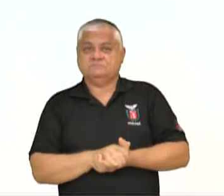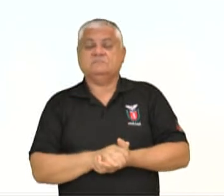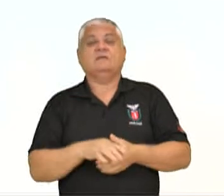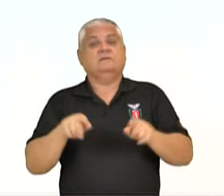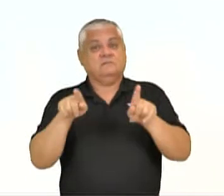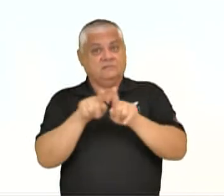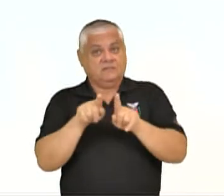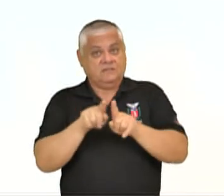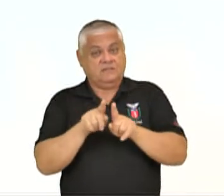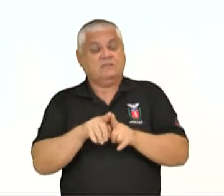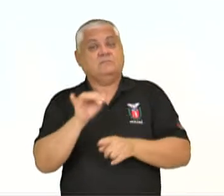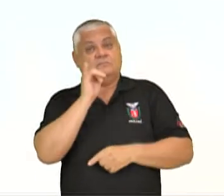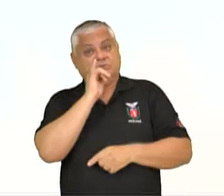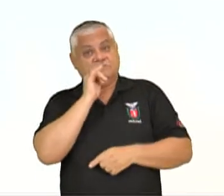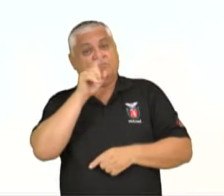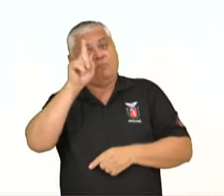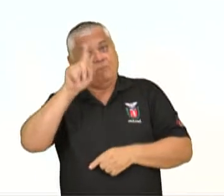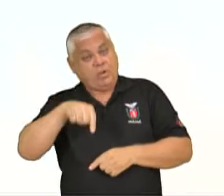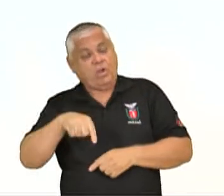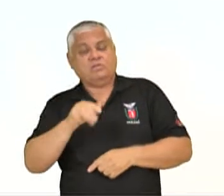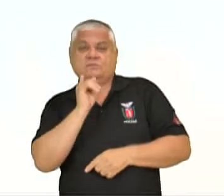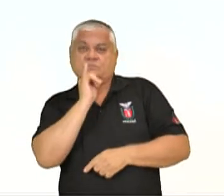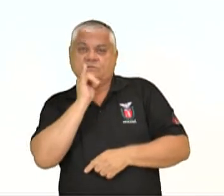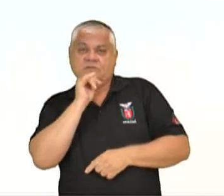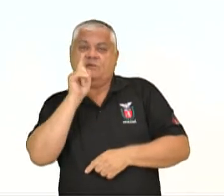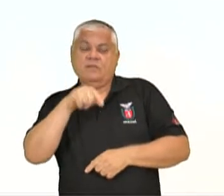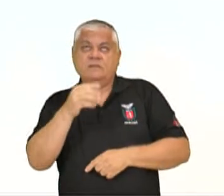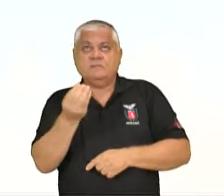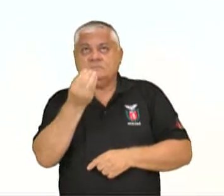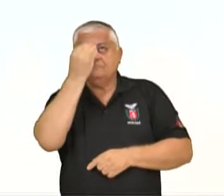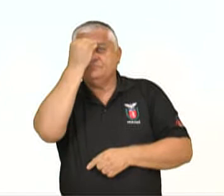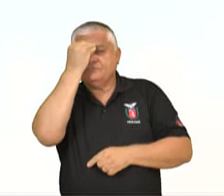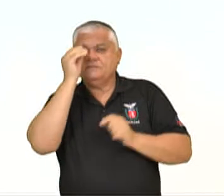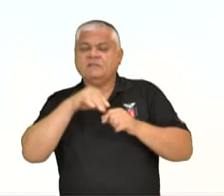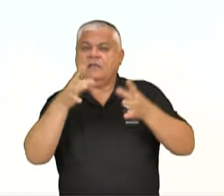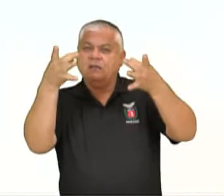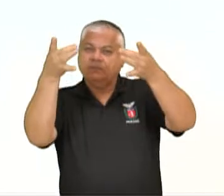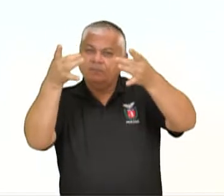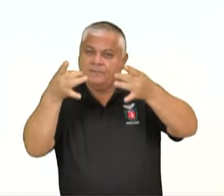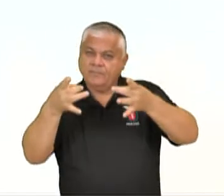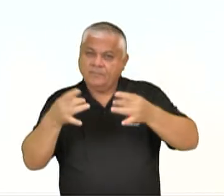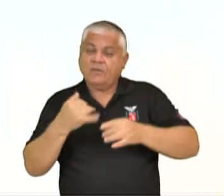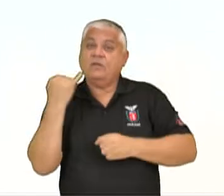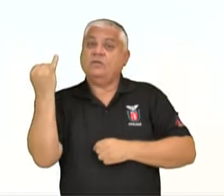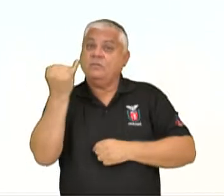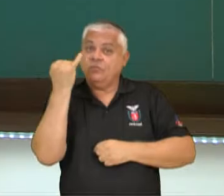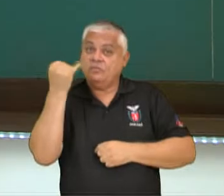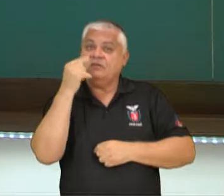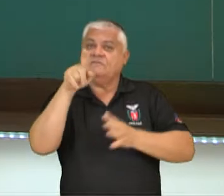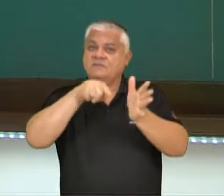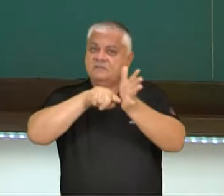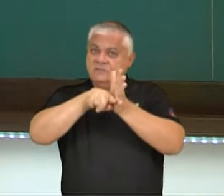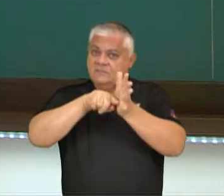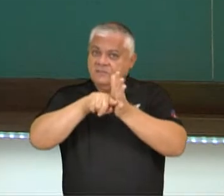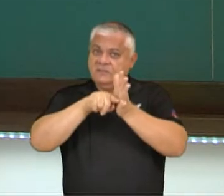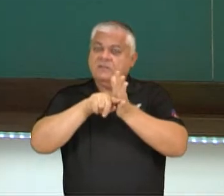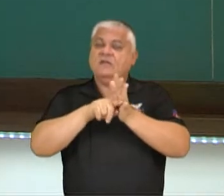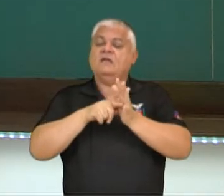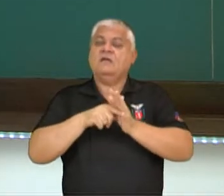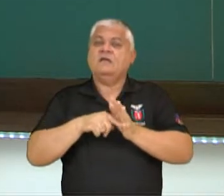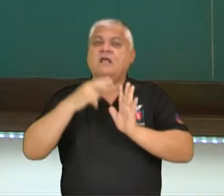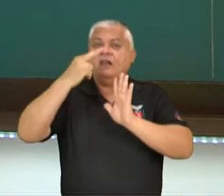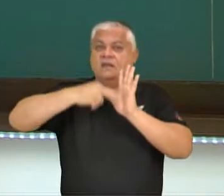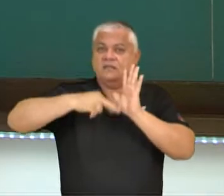texto que pode ser trabalhado pormenorizadamente, é bem interessante, vale a pena vocês depois consultarem o texto na